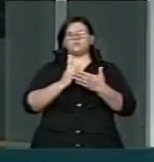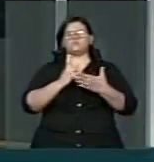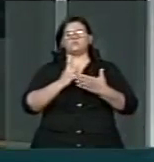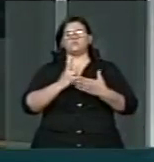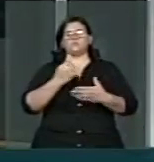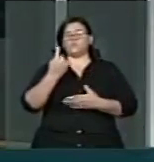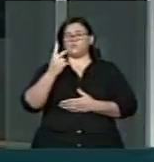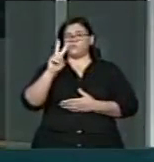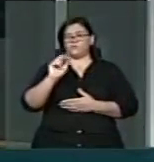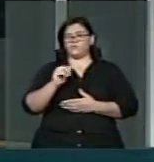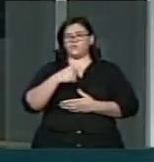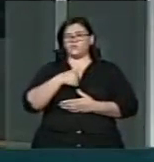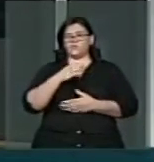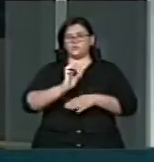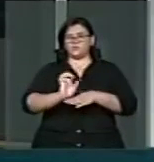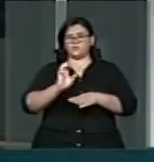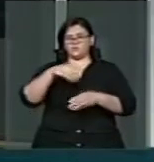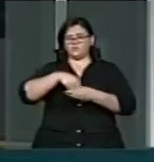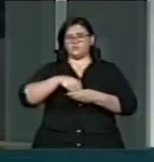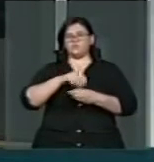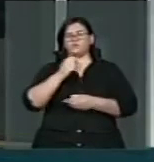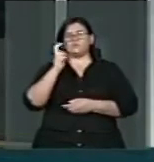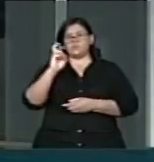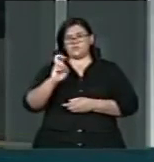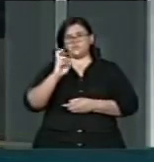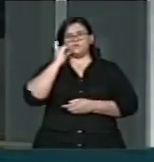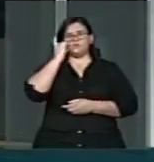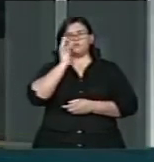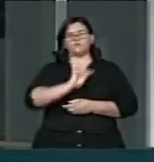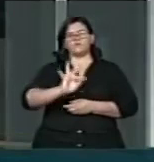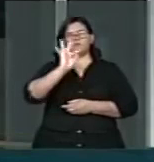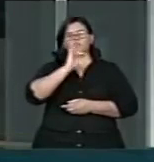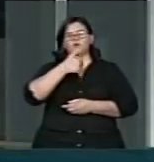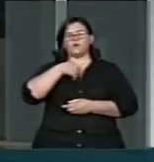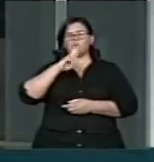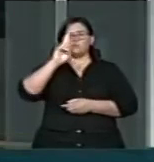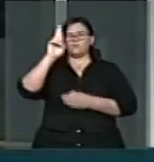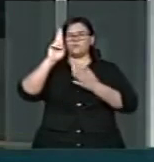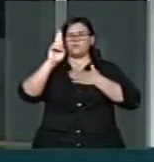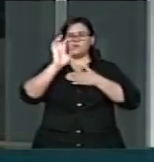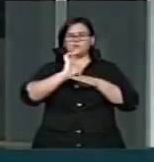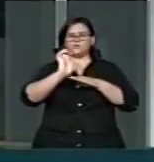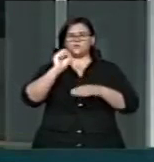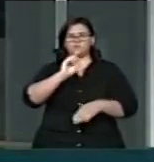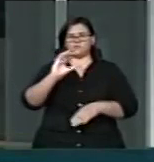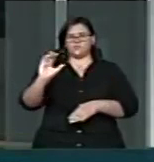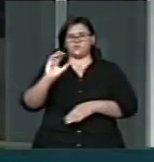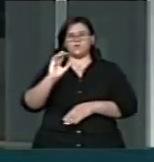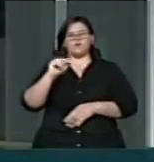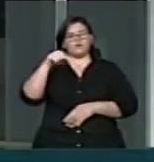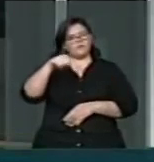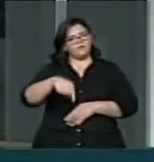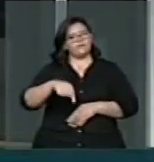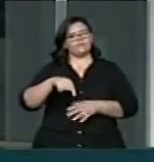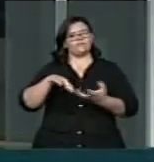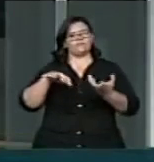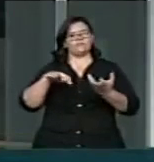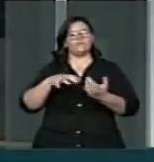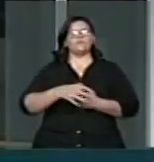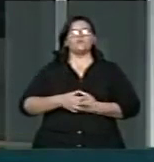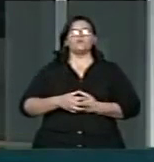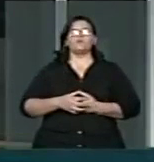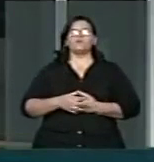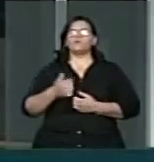deputado estadual e cinco deputados federal, representando o meu estado de Santa Catarina, aqui no Congresso Nacional,